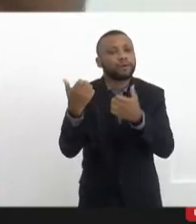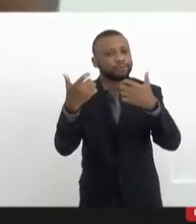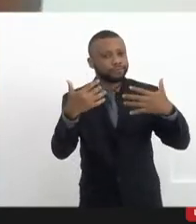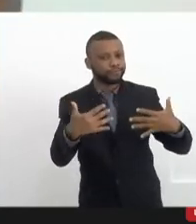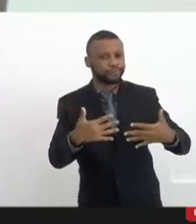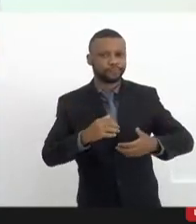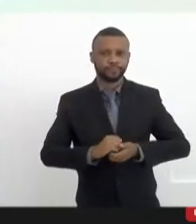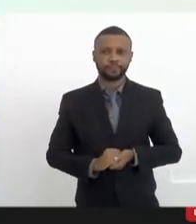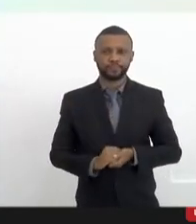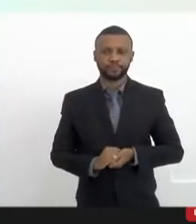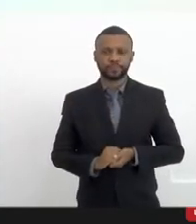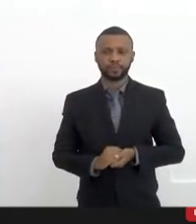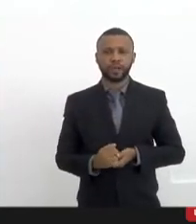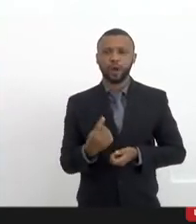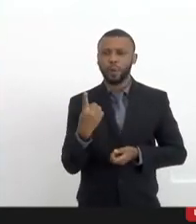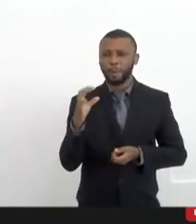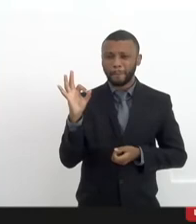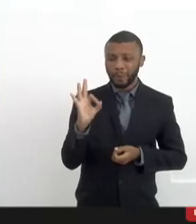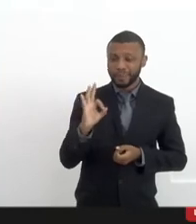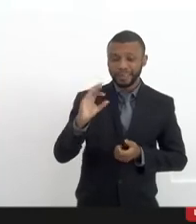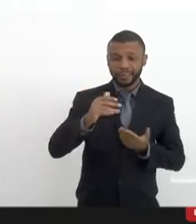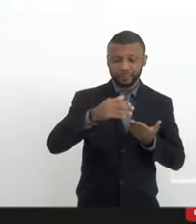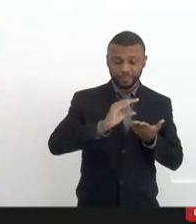verba